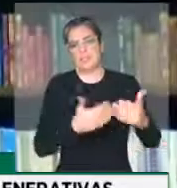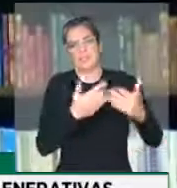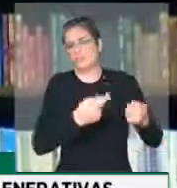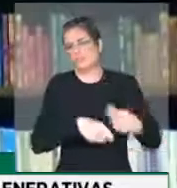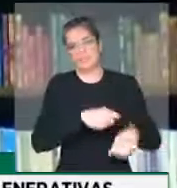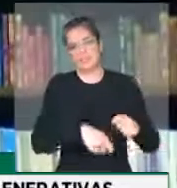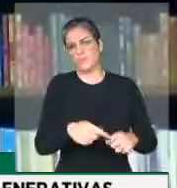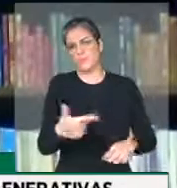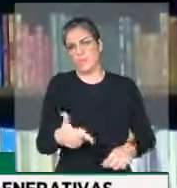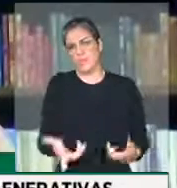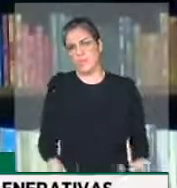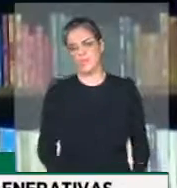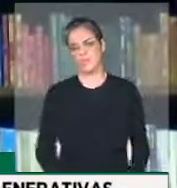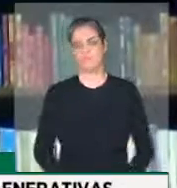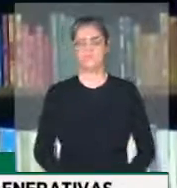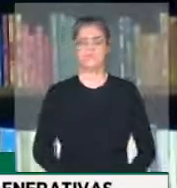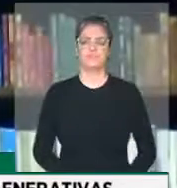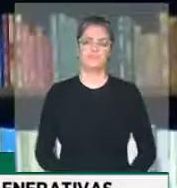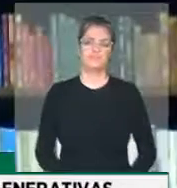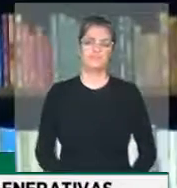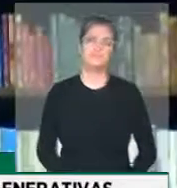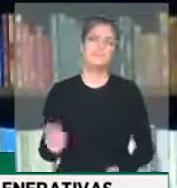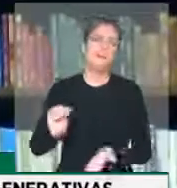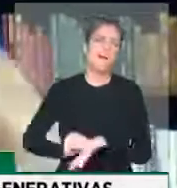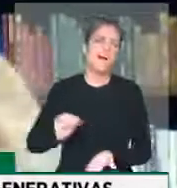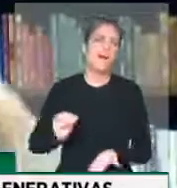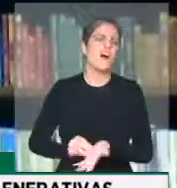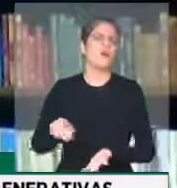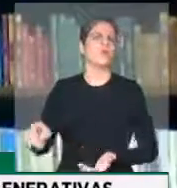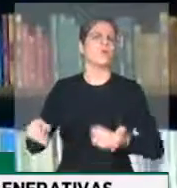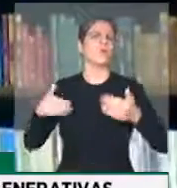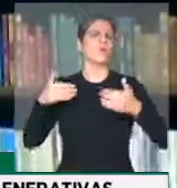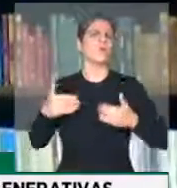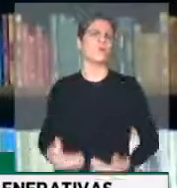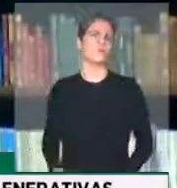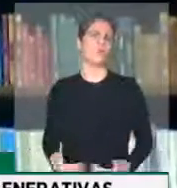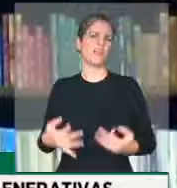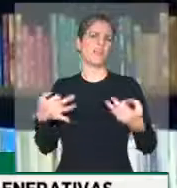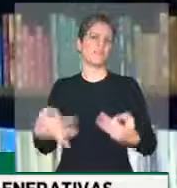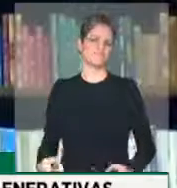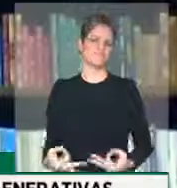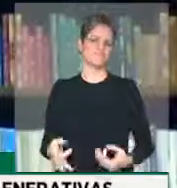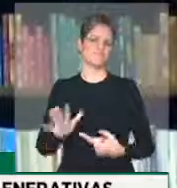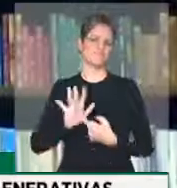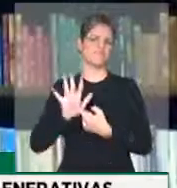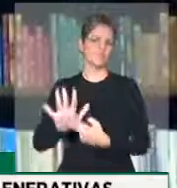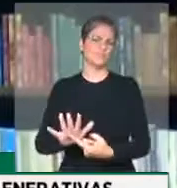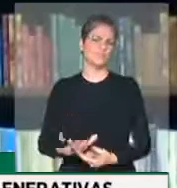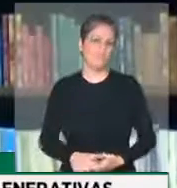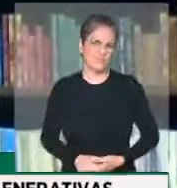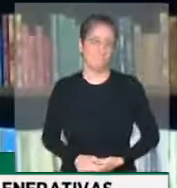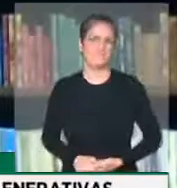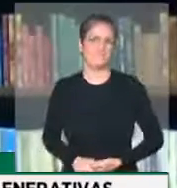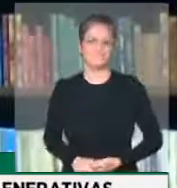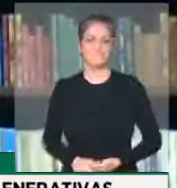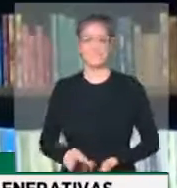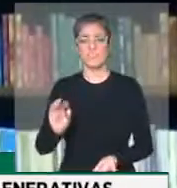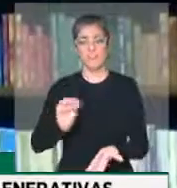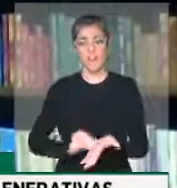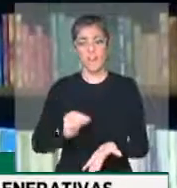Então, é preciso gesto, é preciso exemplo, é preciso a encarnação da